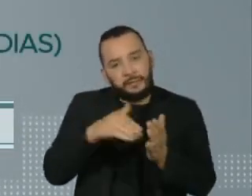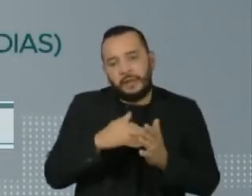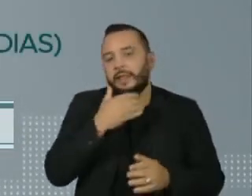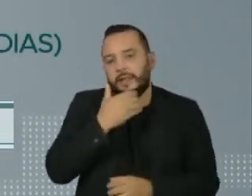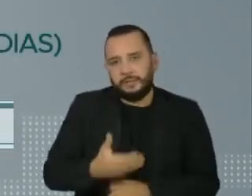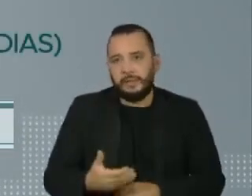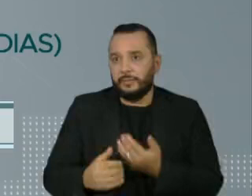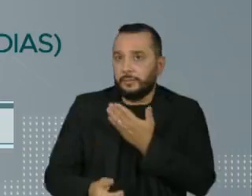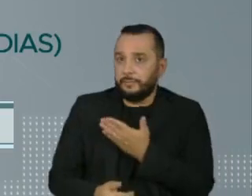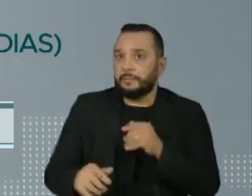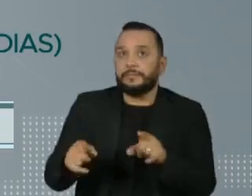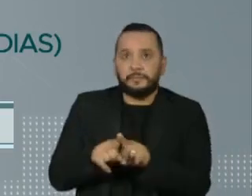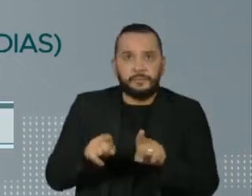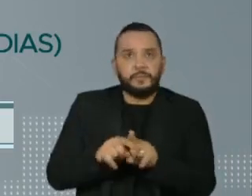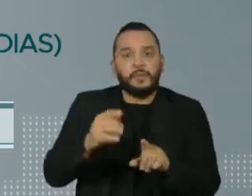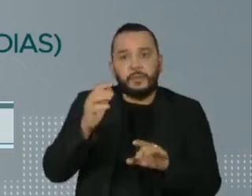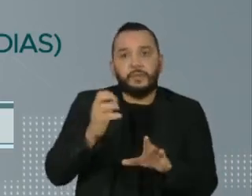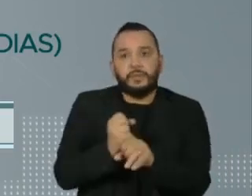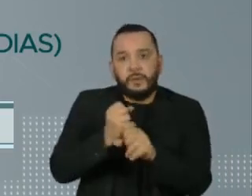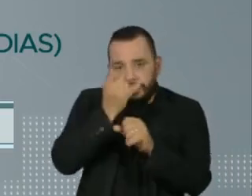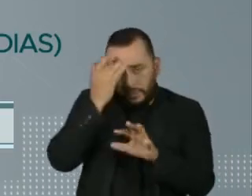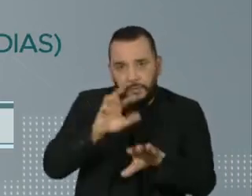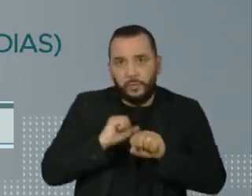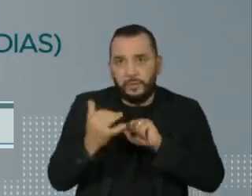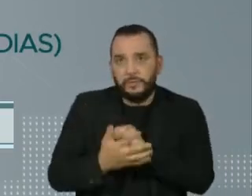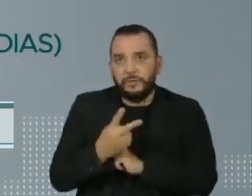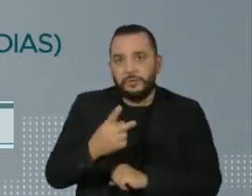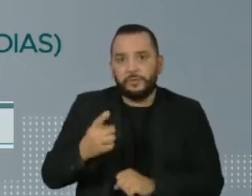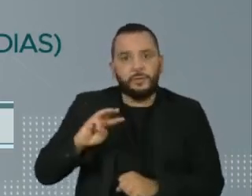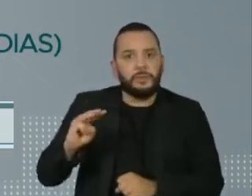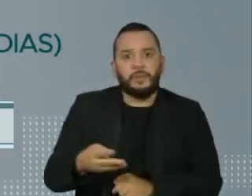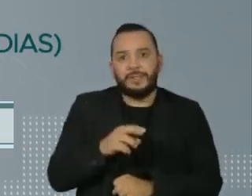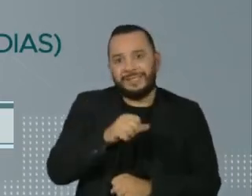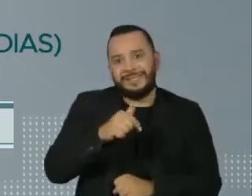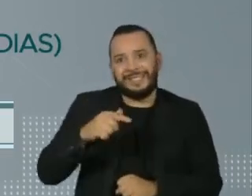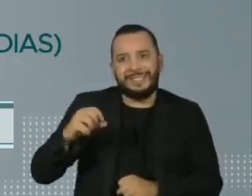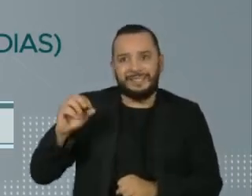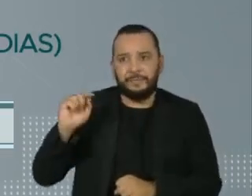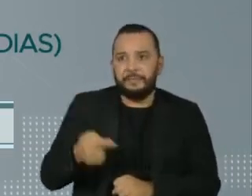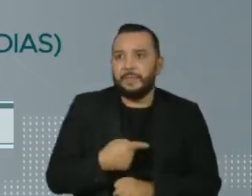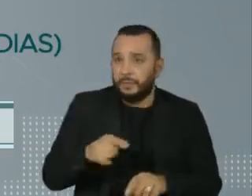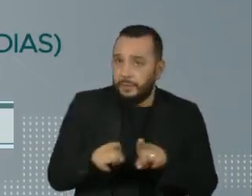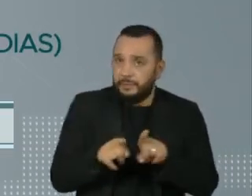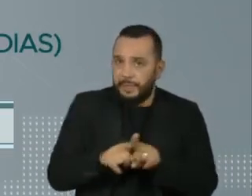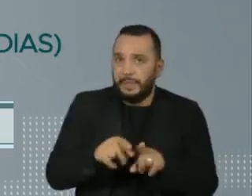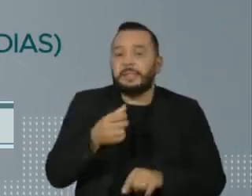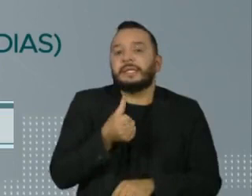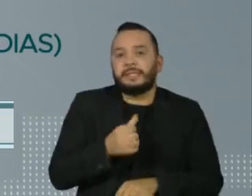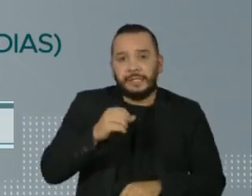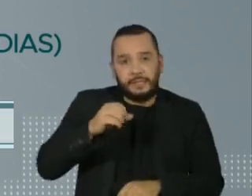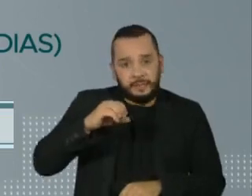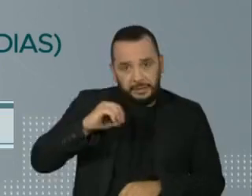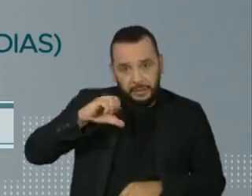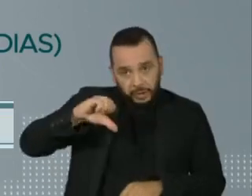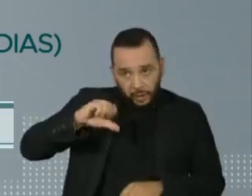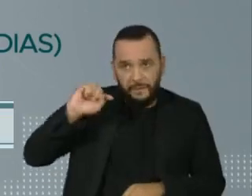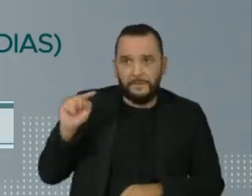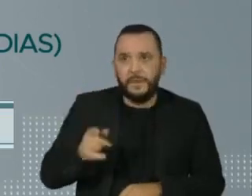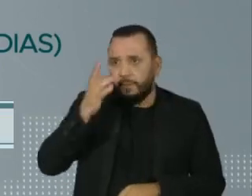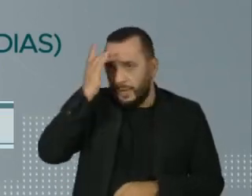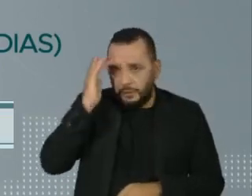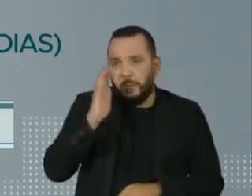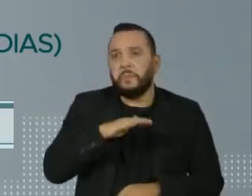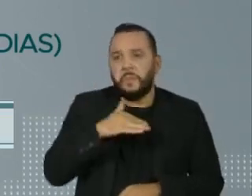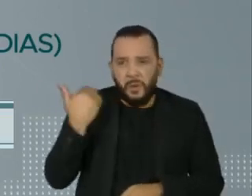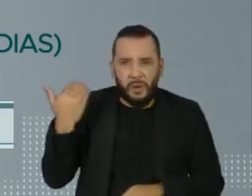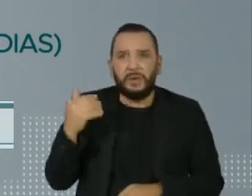país se aproxima de 21,9 milhões. São mais de 609 mil vítimas, com grande